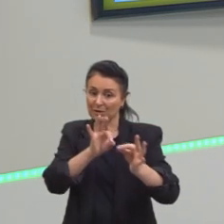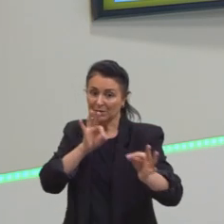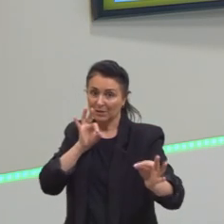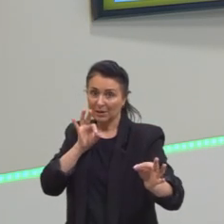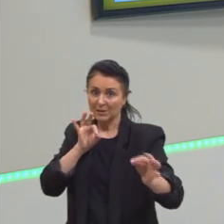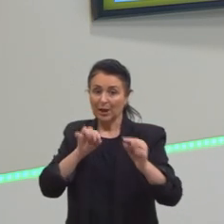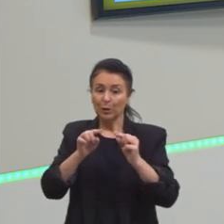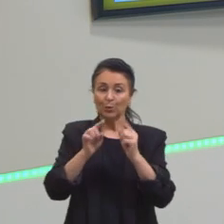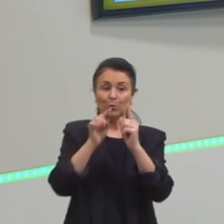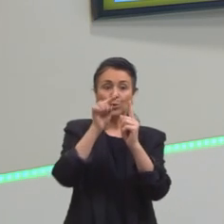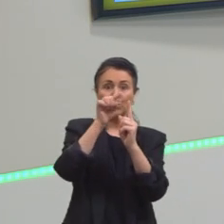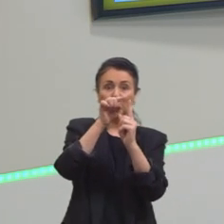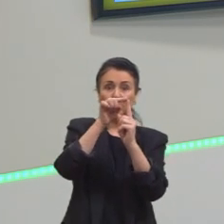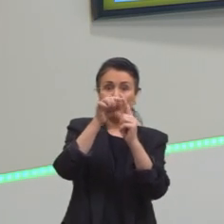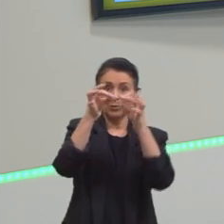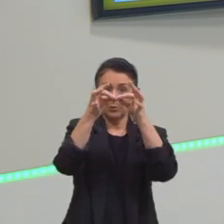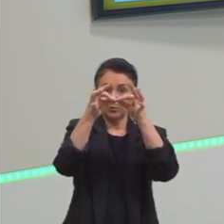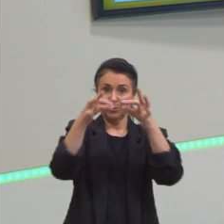cone.